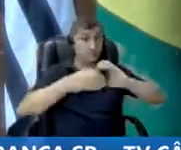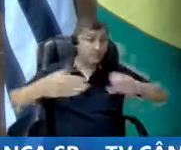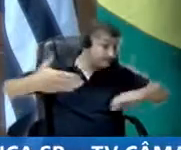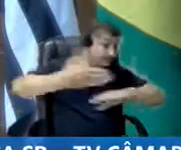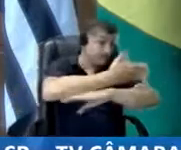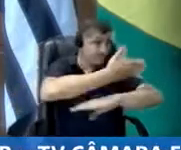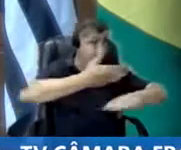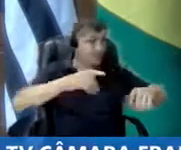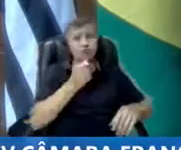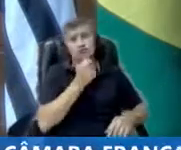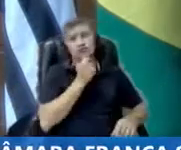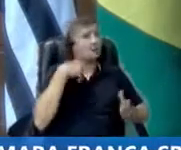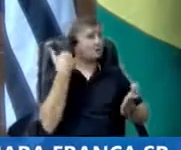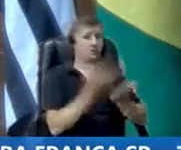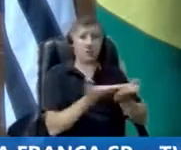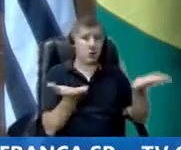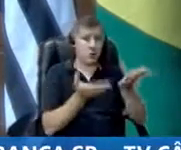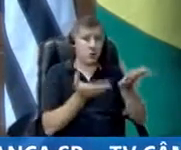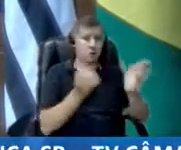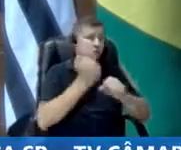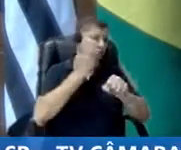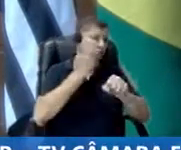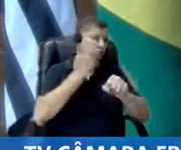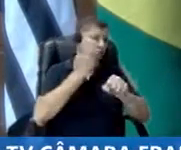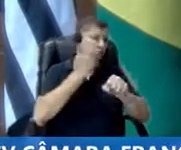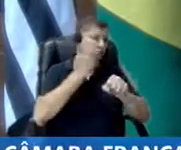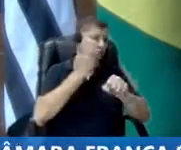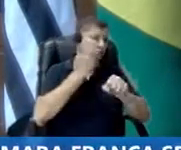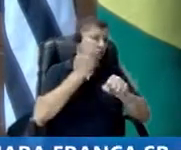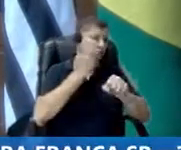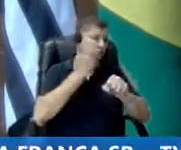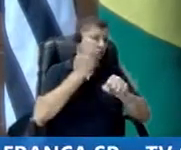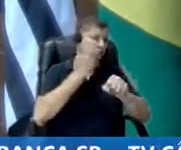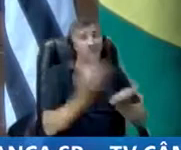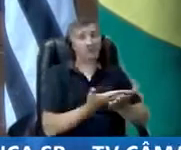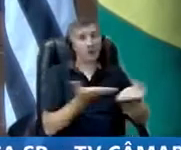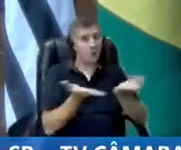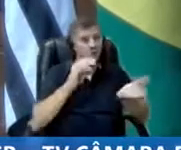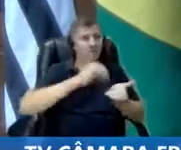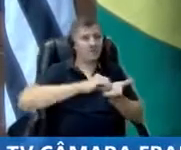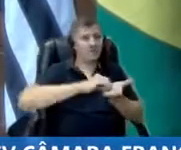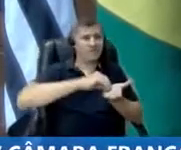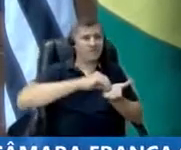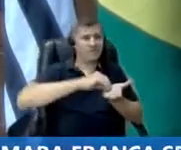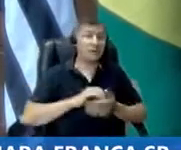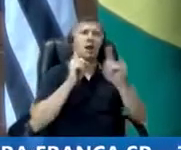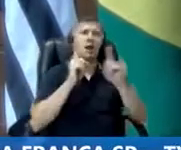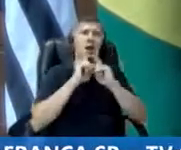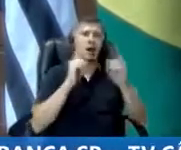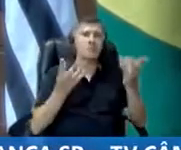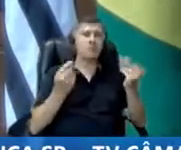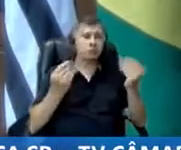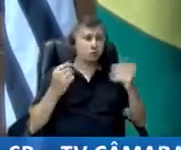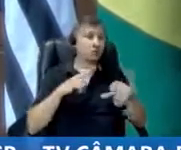manutenção. Então, só para pedir aí que a reclamação está sendo muito grande, porque tem muitas bacadas,